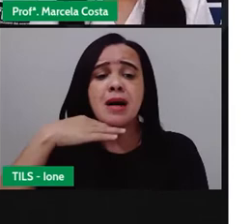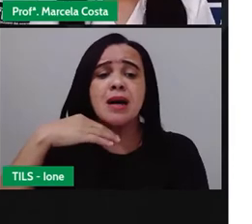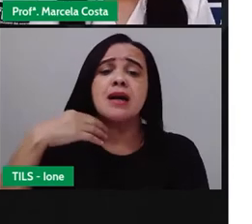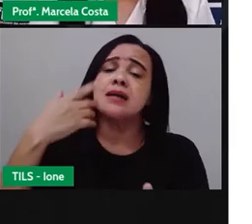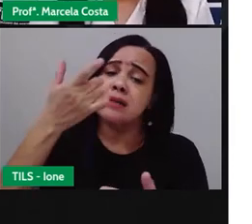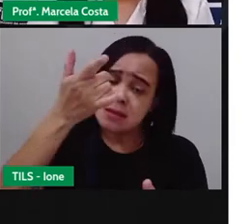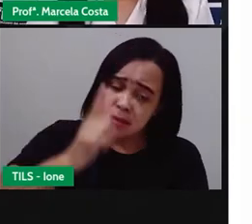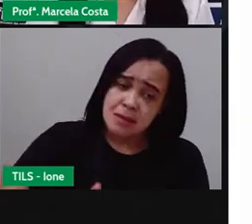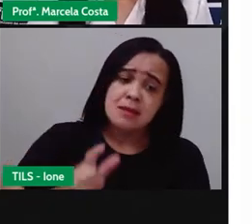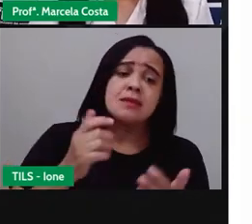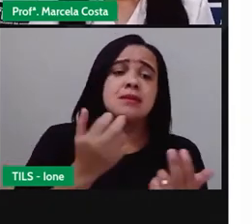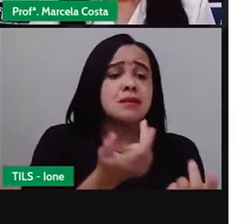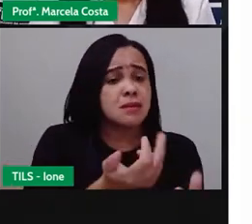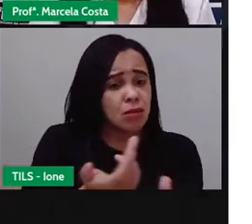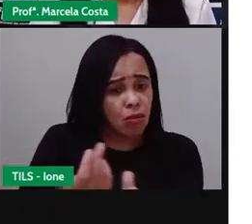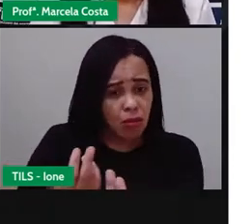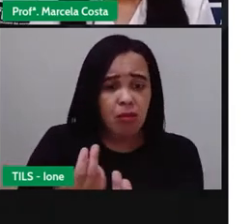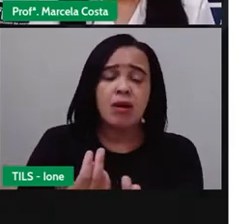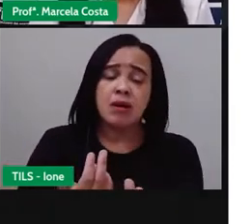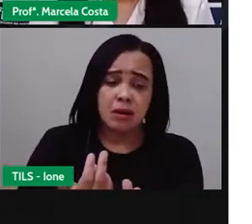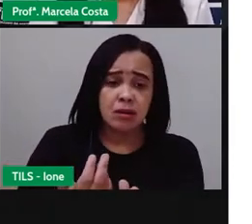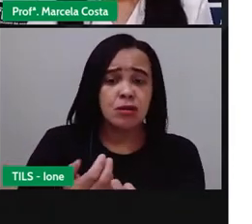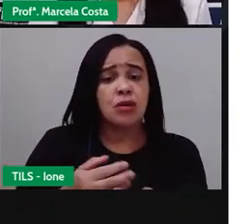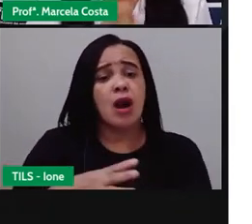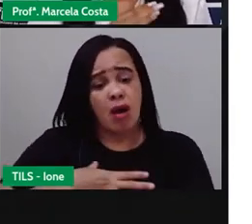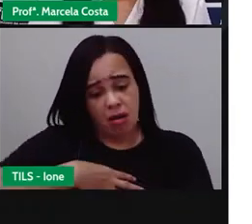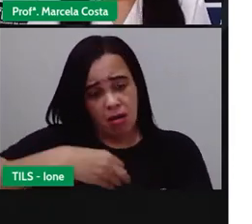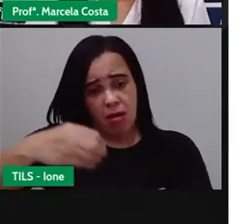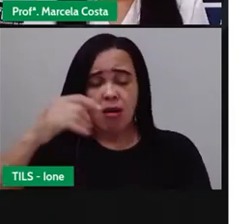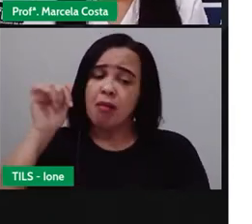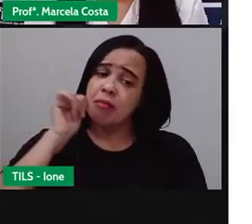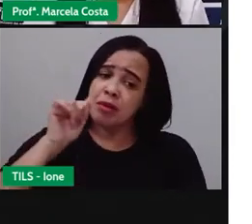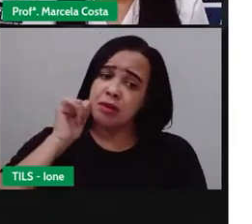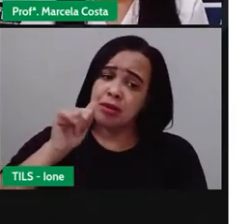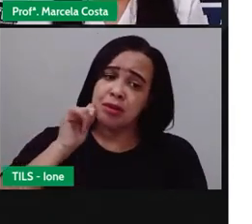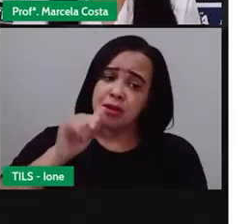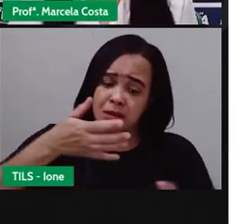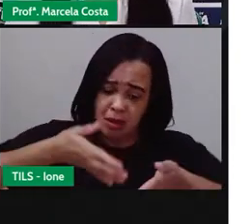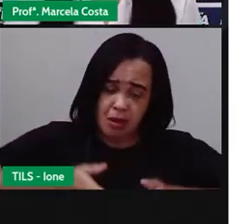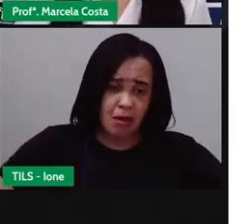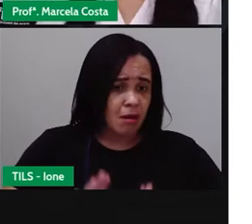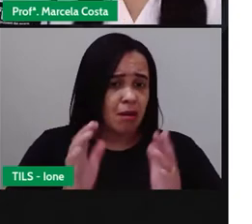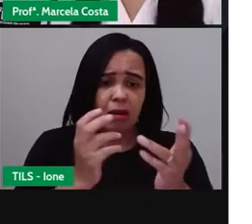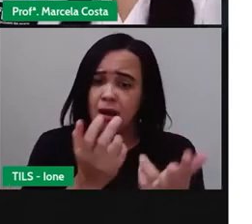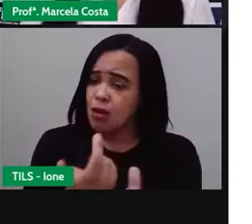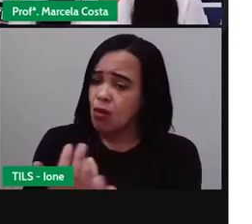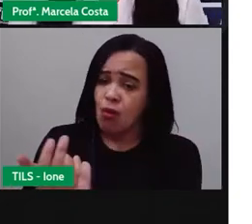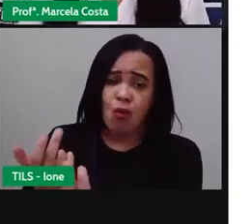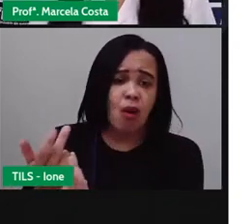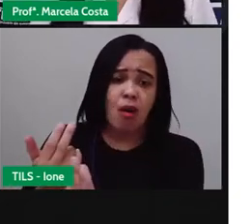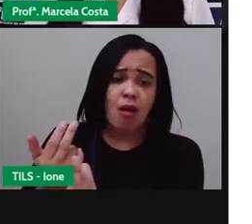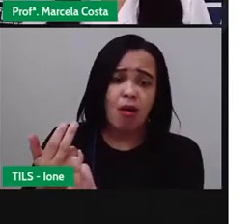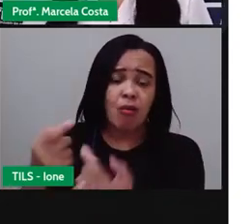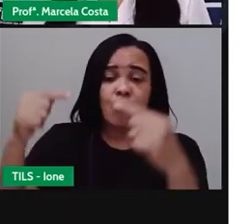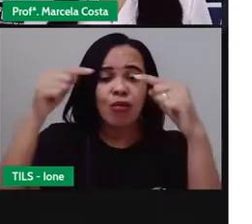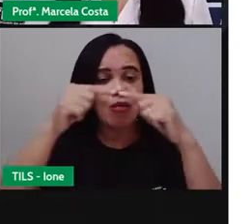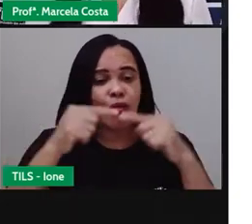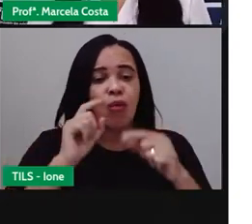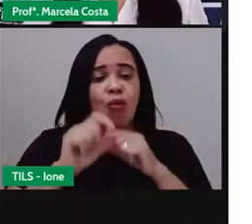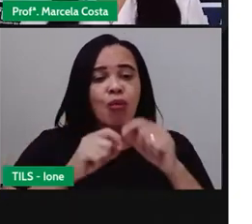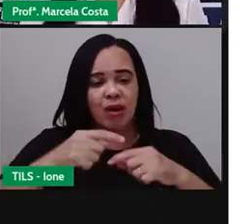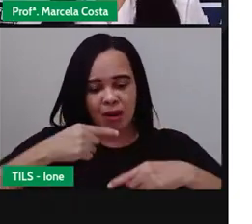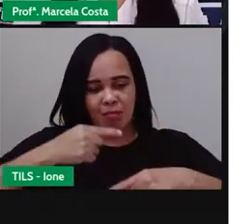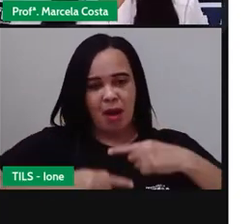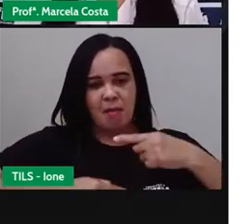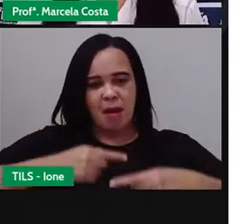nasceu a menina pretinha também. Então, vejam que foi por conta da descendência da